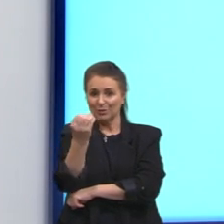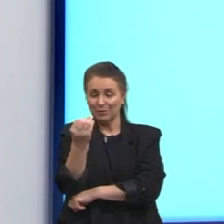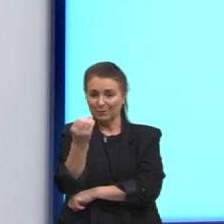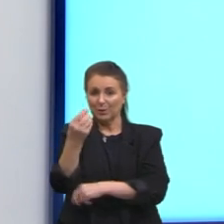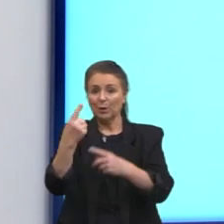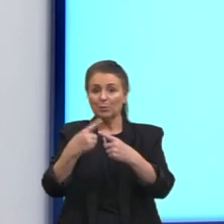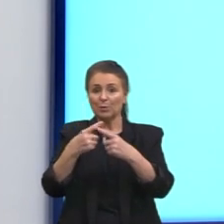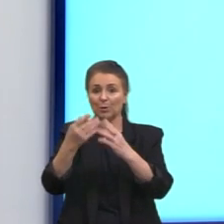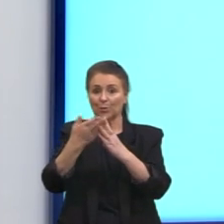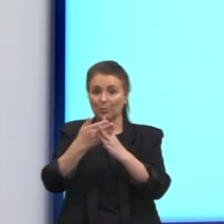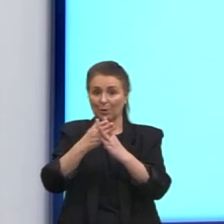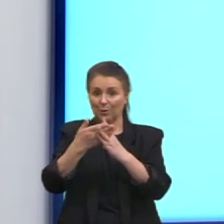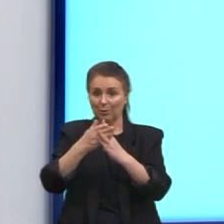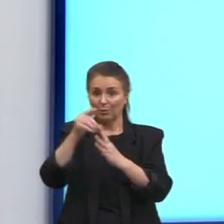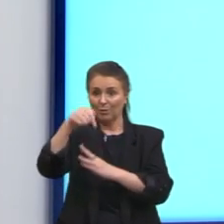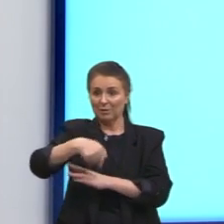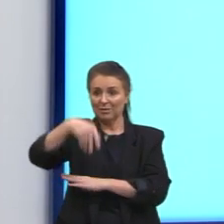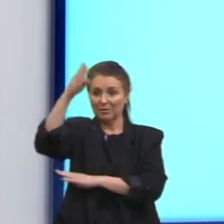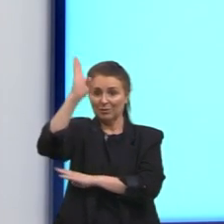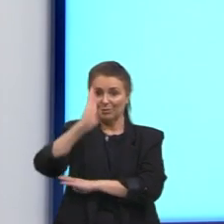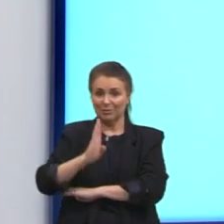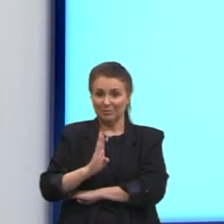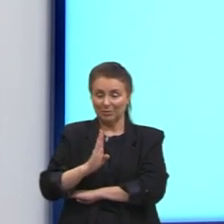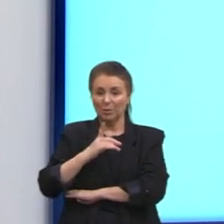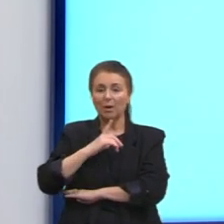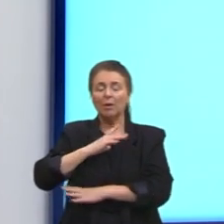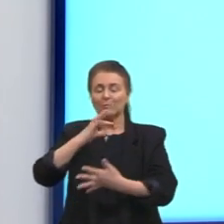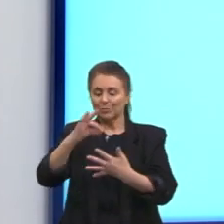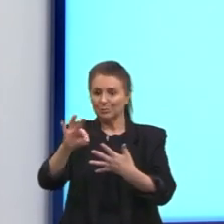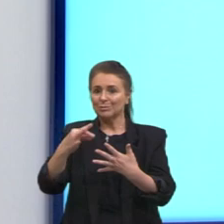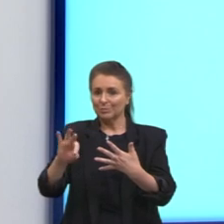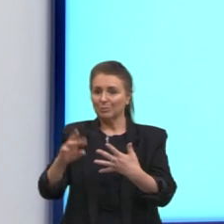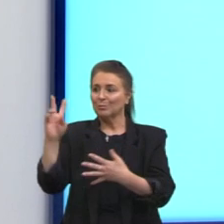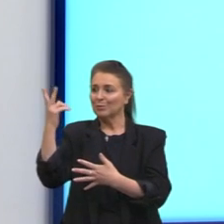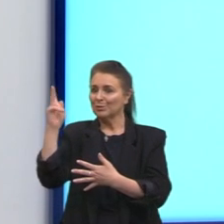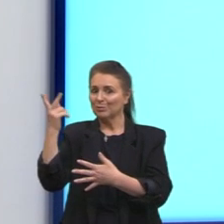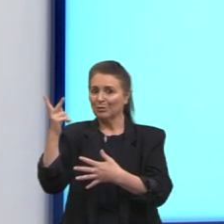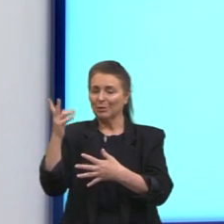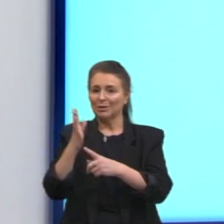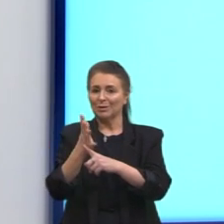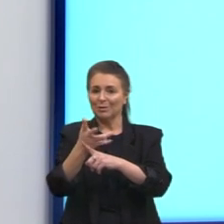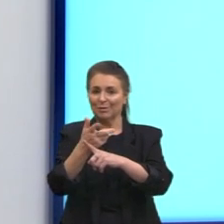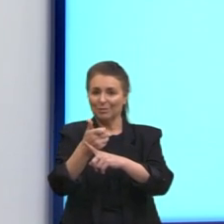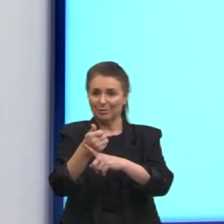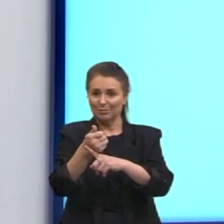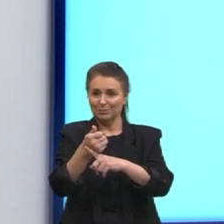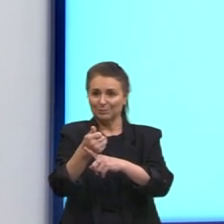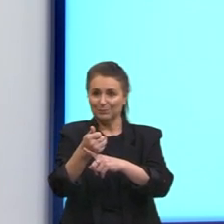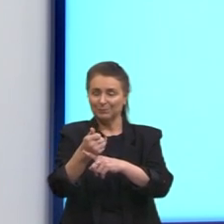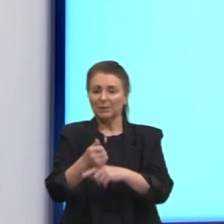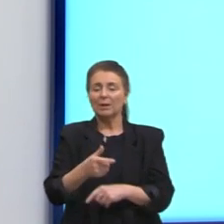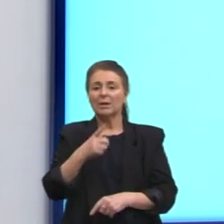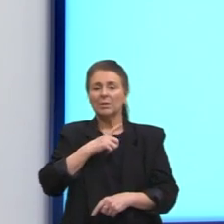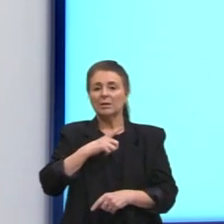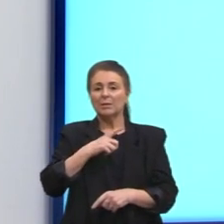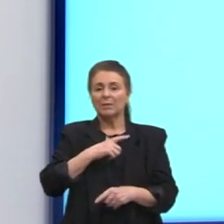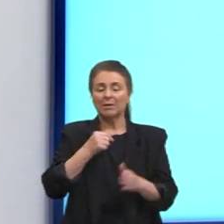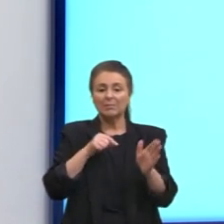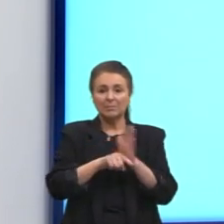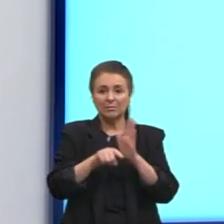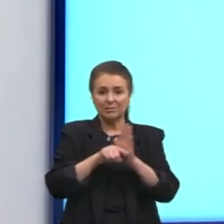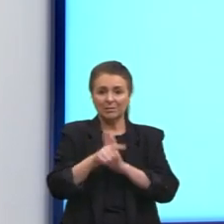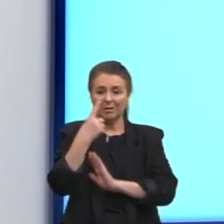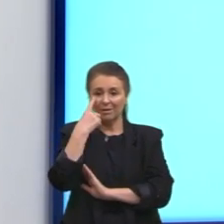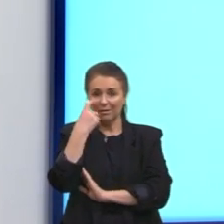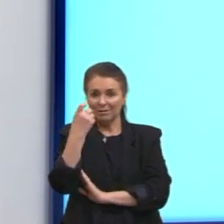barroco brasileiro é de grande destaque pela história da arte, gente. E aí, gente, aqui nessa questão, é